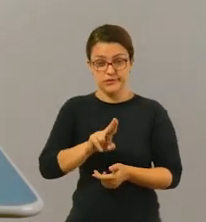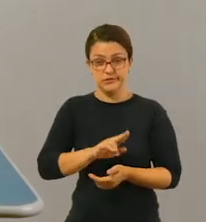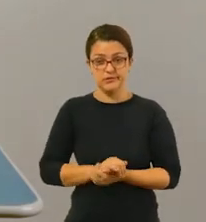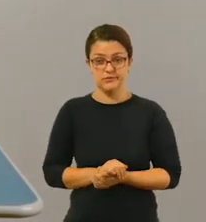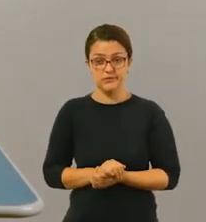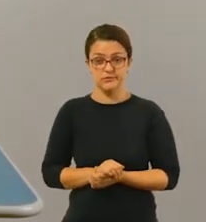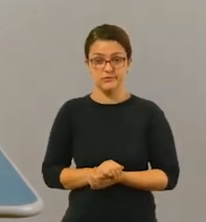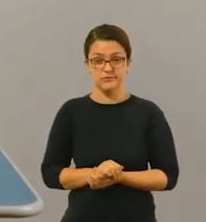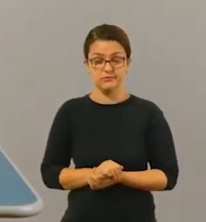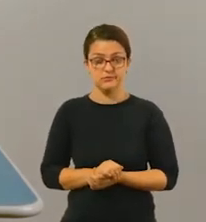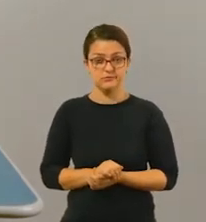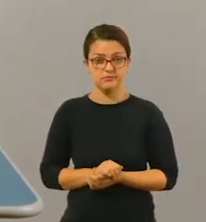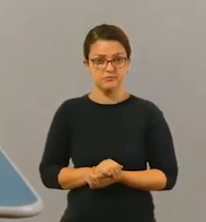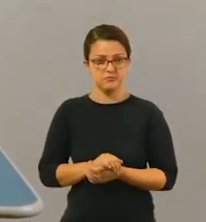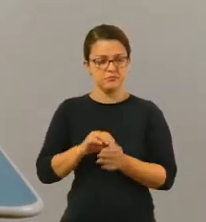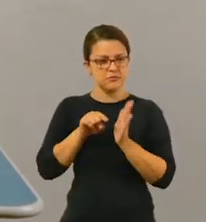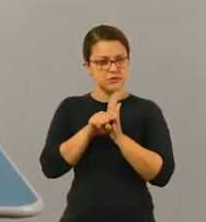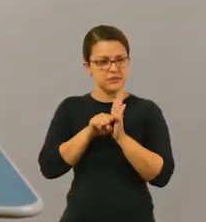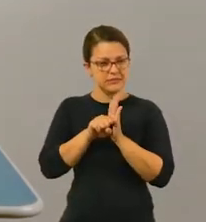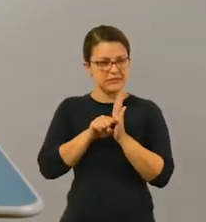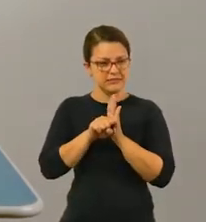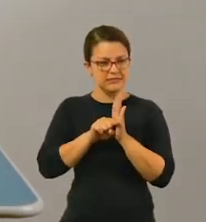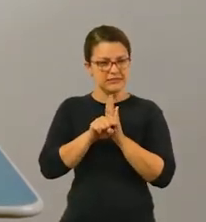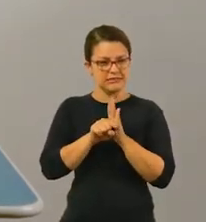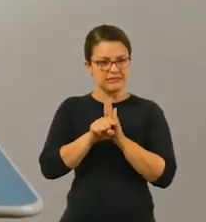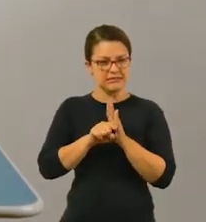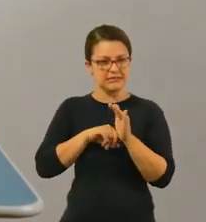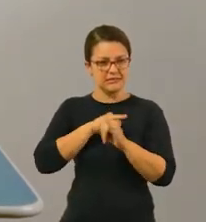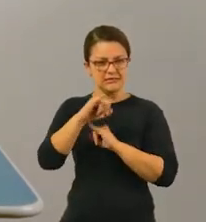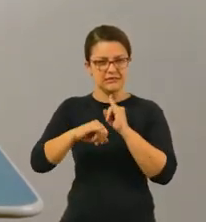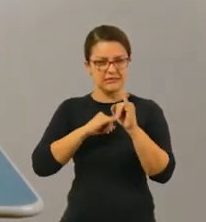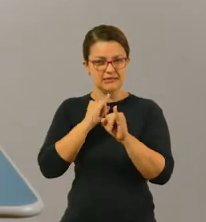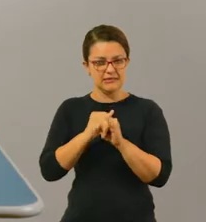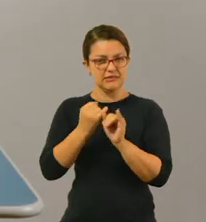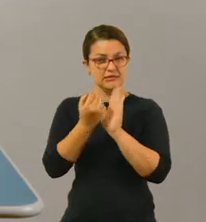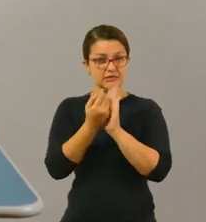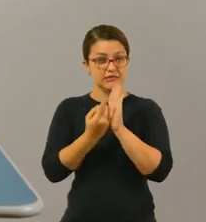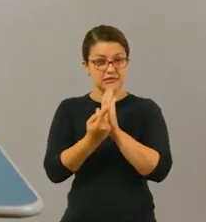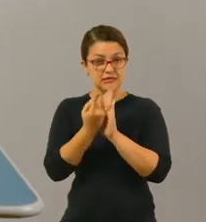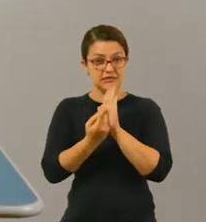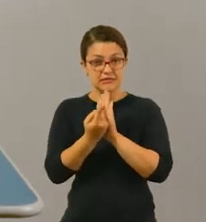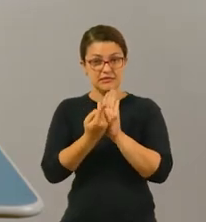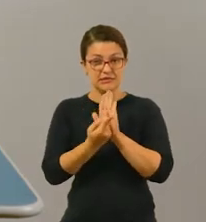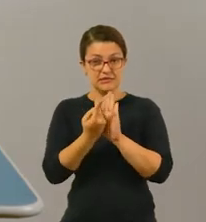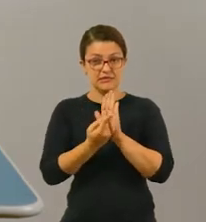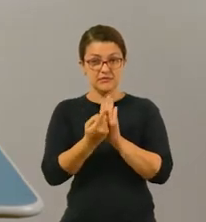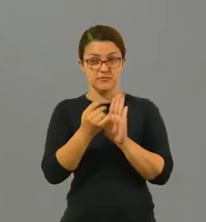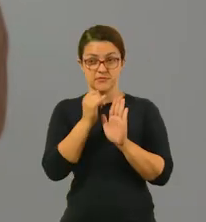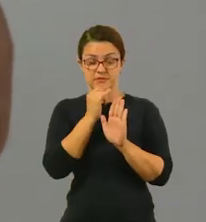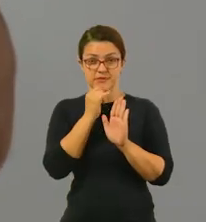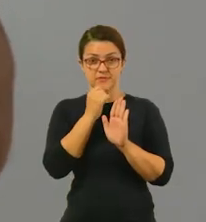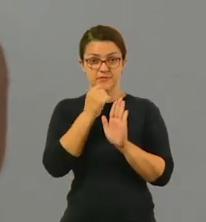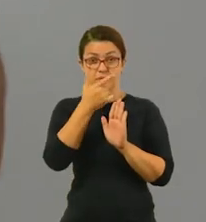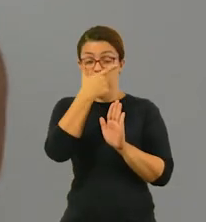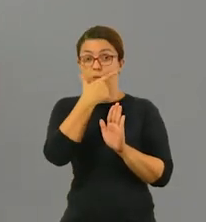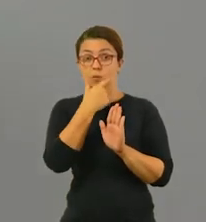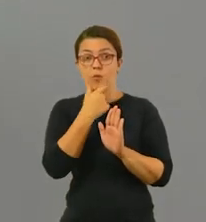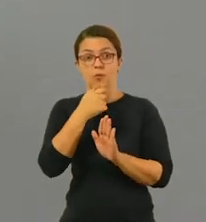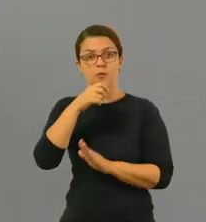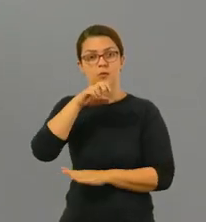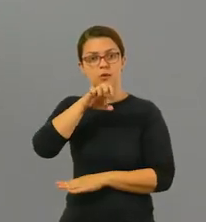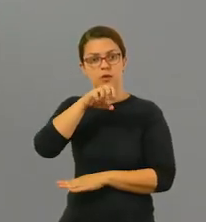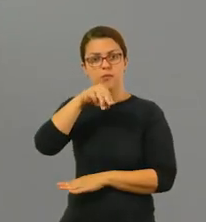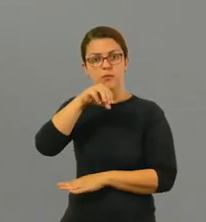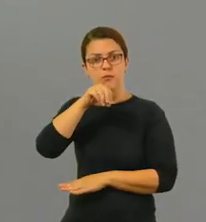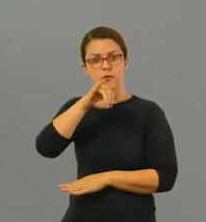precisar aqui na folha. Você busca na internet. Pode ser esses desenhinhos. Eu peguei imagem de